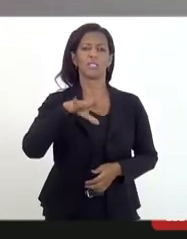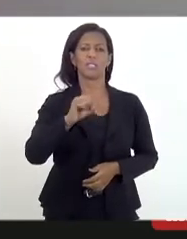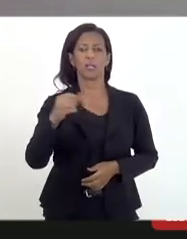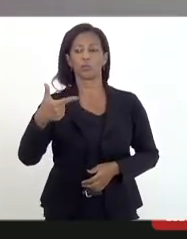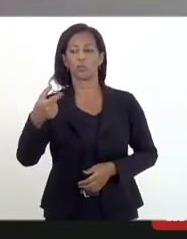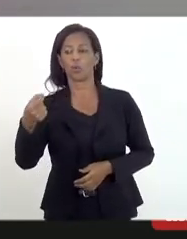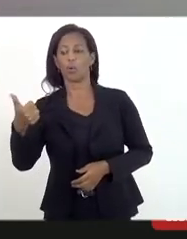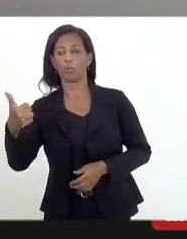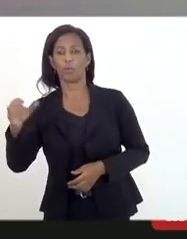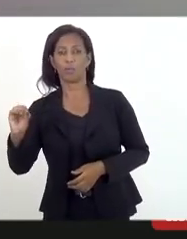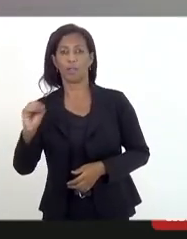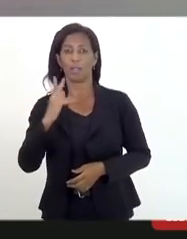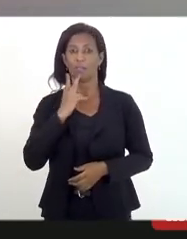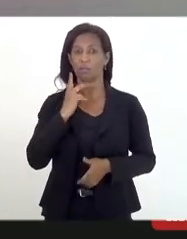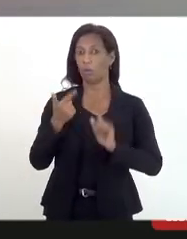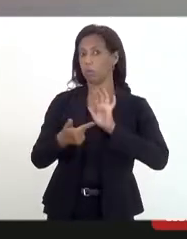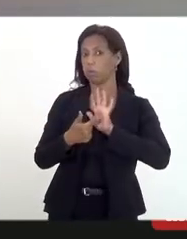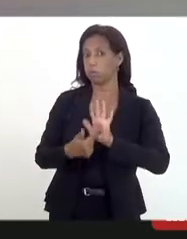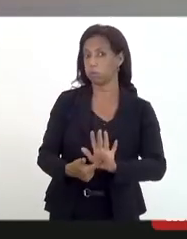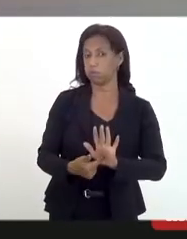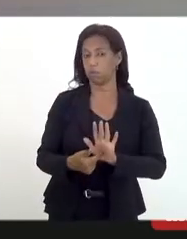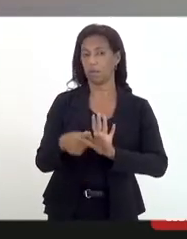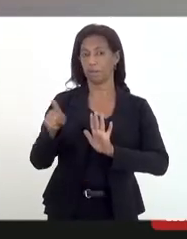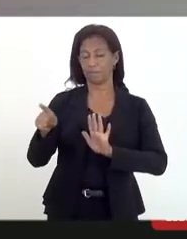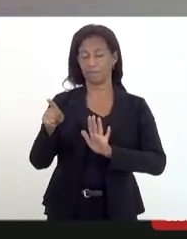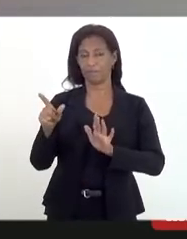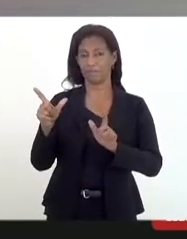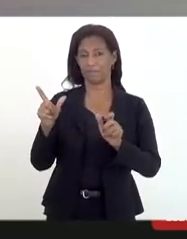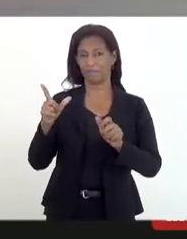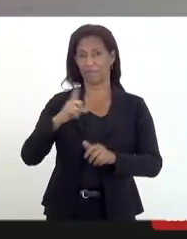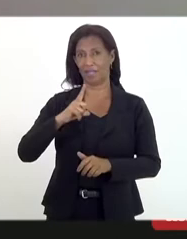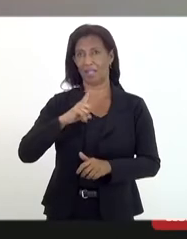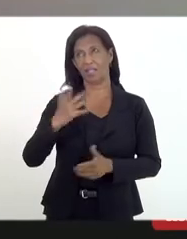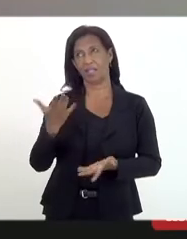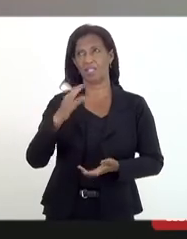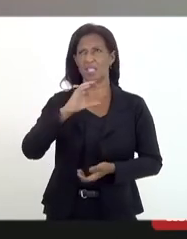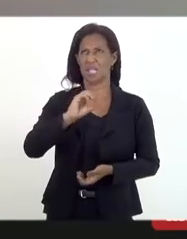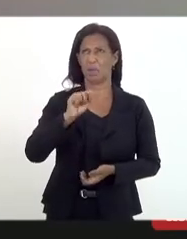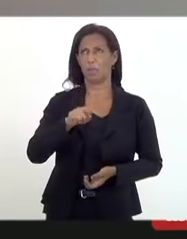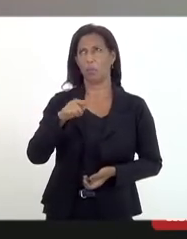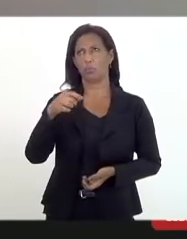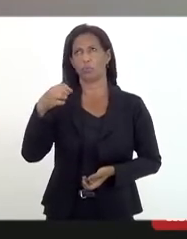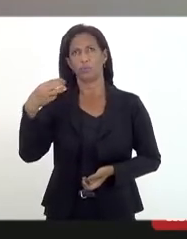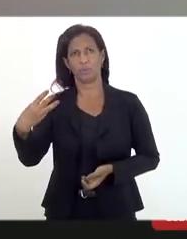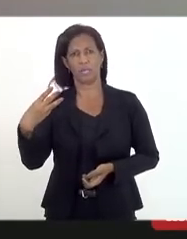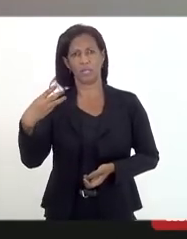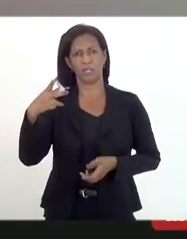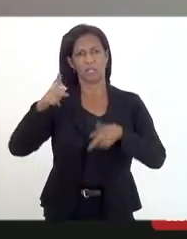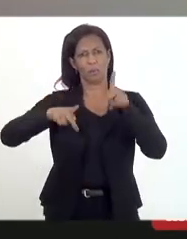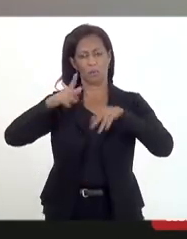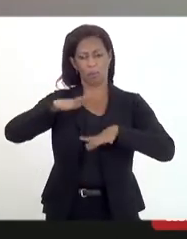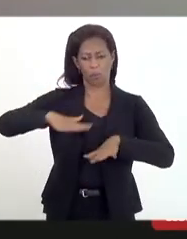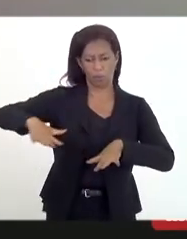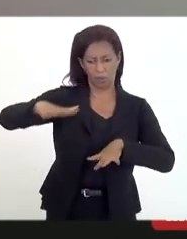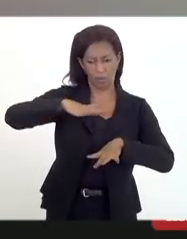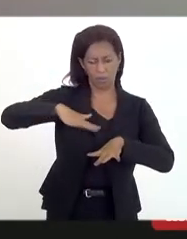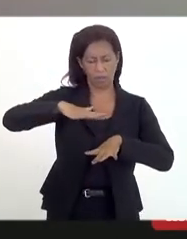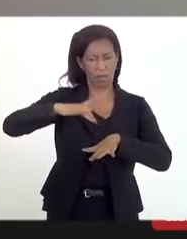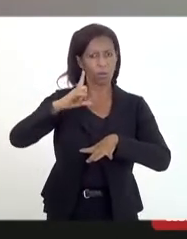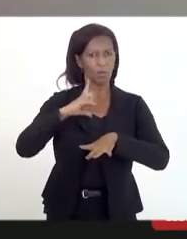dimensione que elas perfaçam algo em torno de 0,3% da população brasileira, eles alcançam